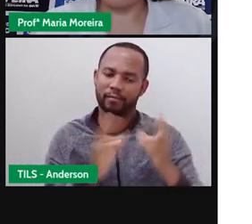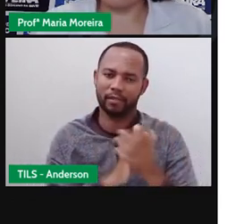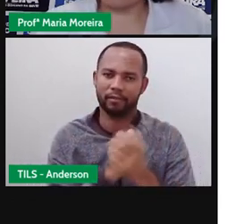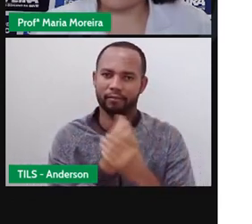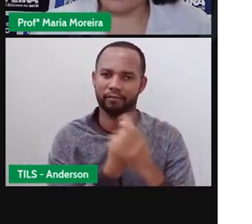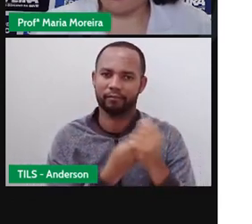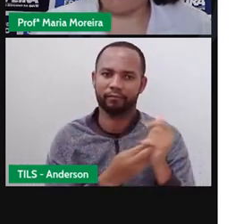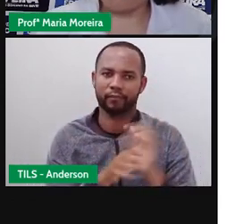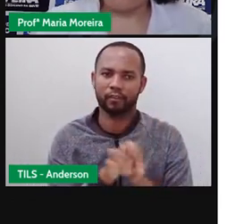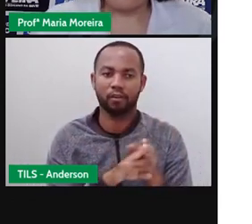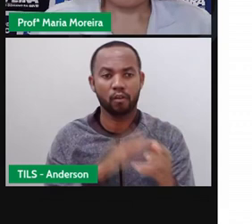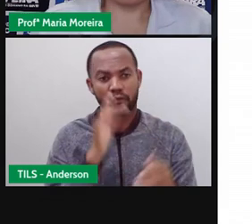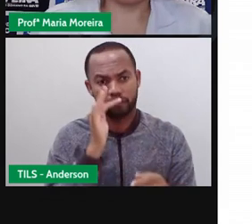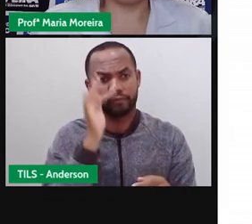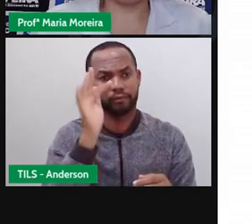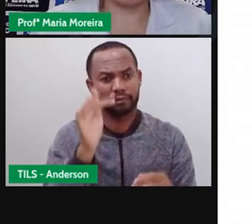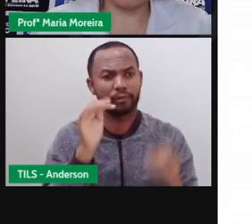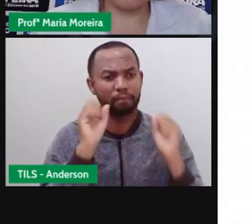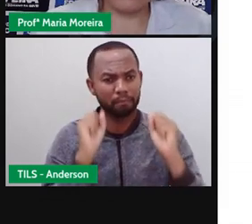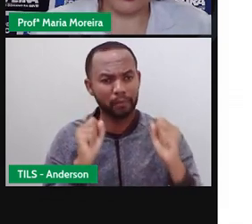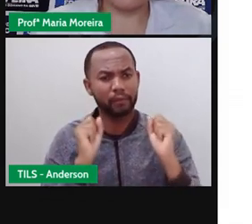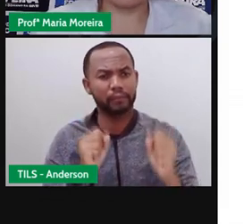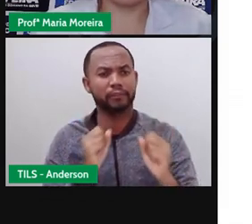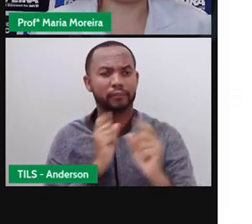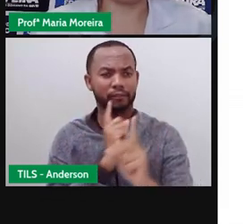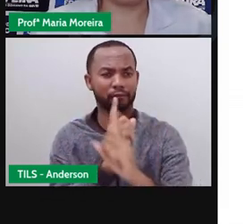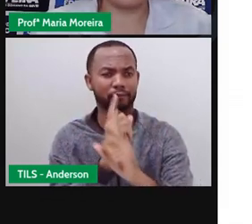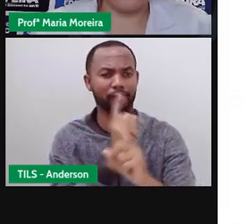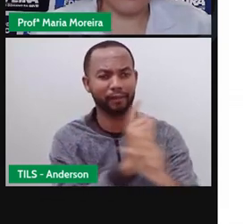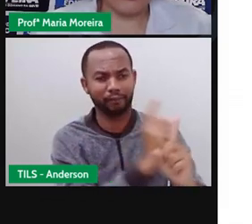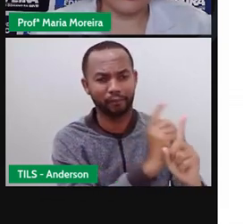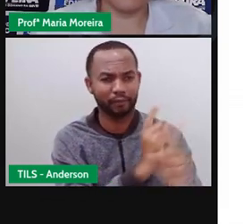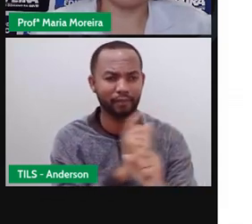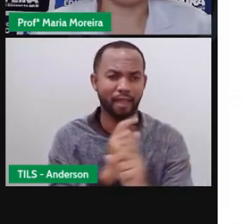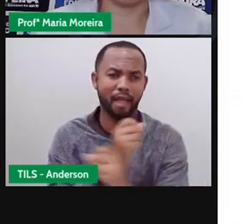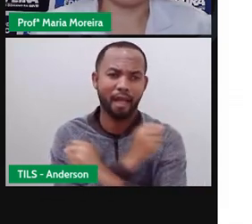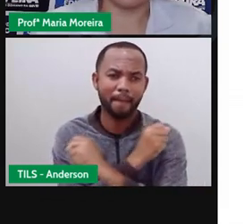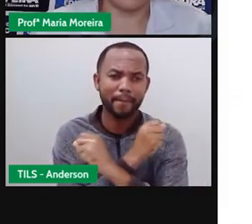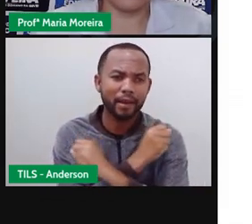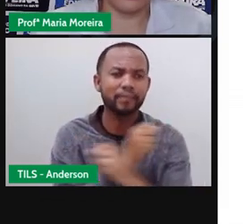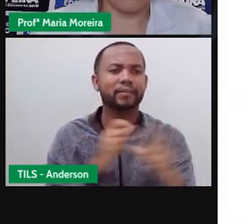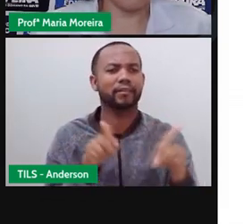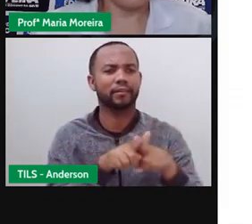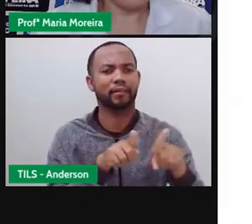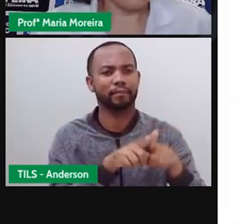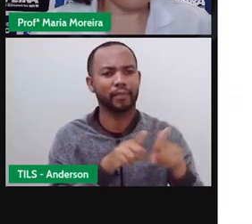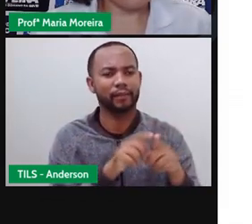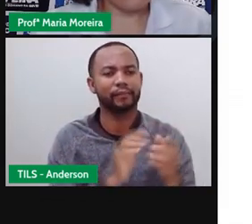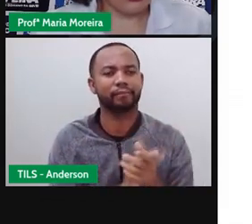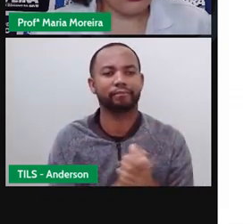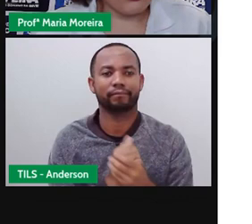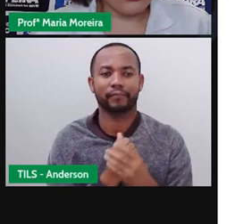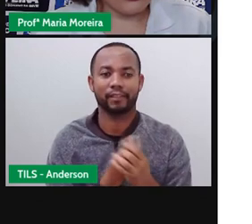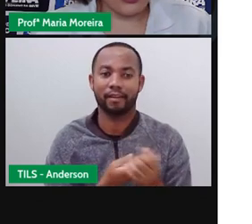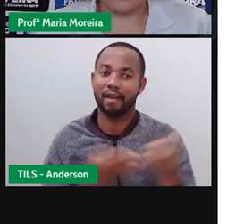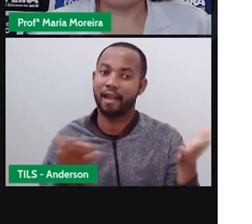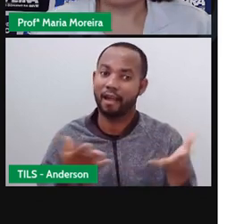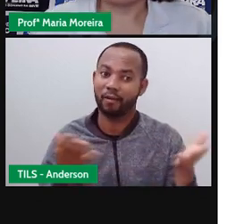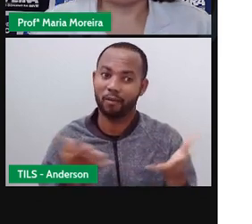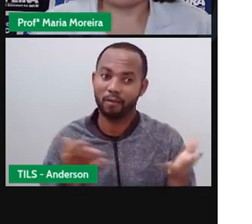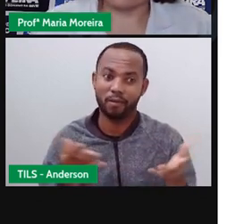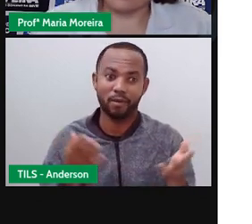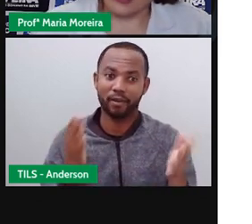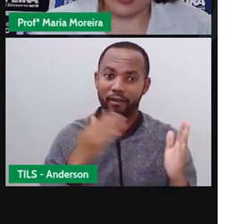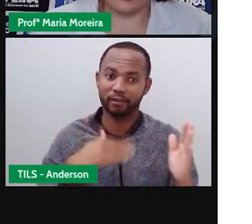né, bem em breve, possamos todos aí estar juntinhos, né, outra vez na sala de aula. Agora, todo mundo o quê?